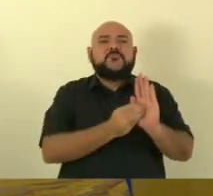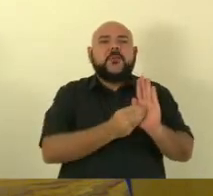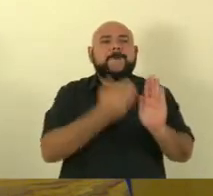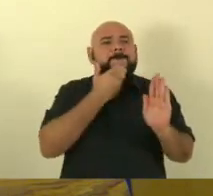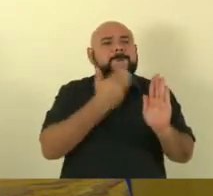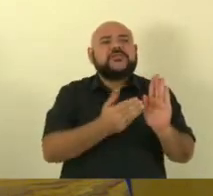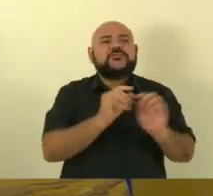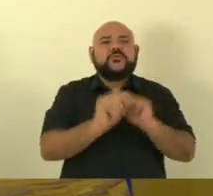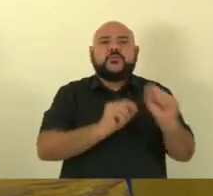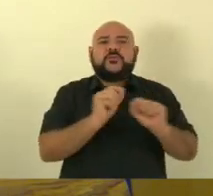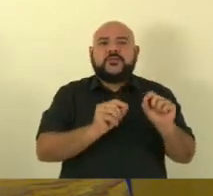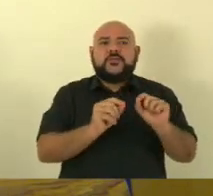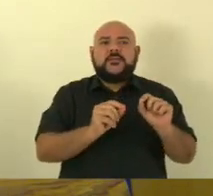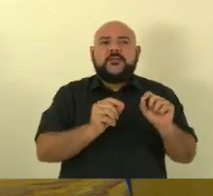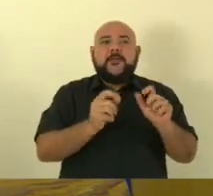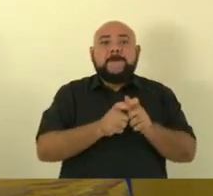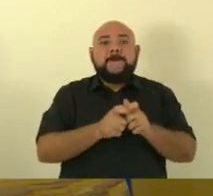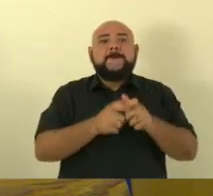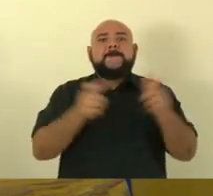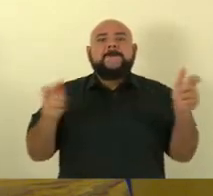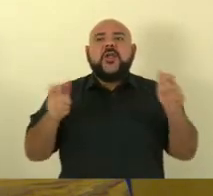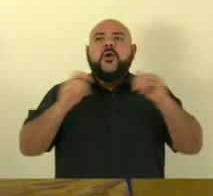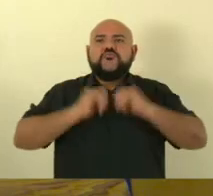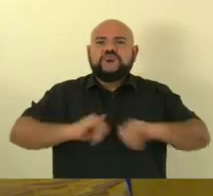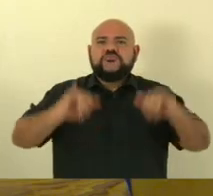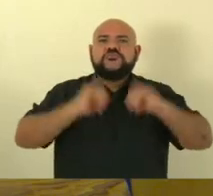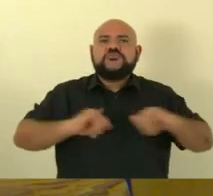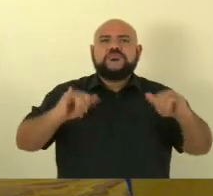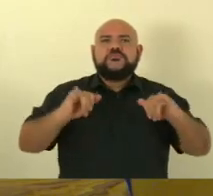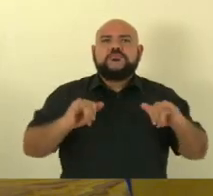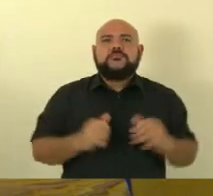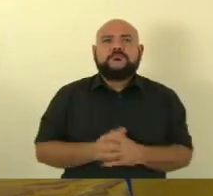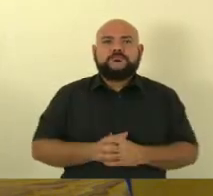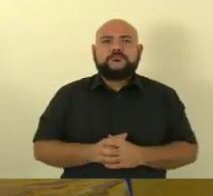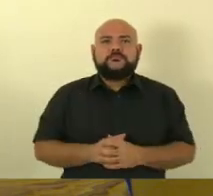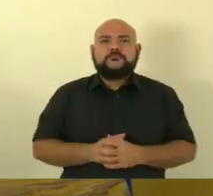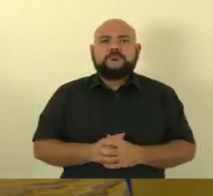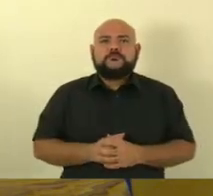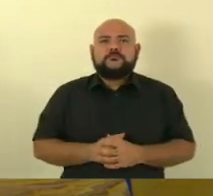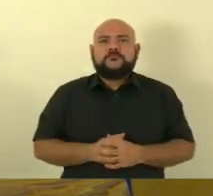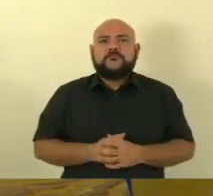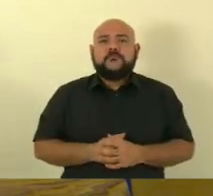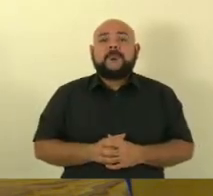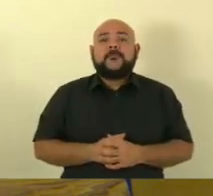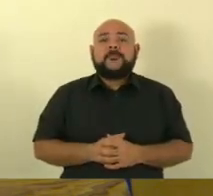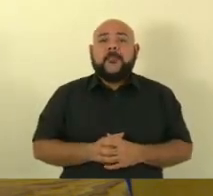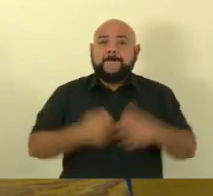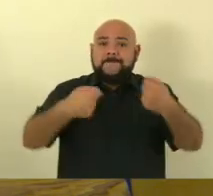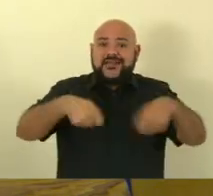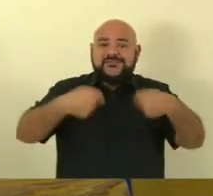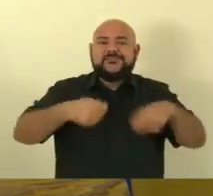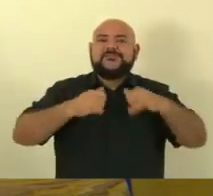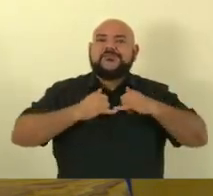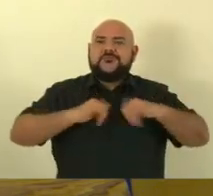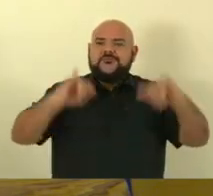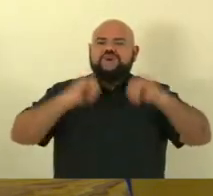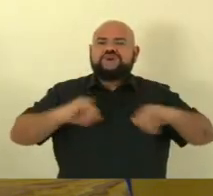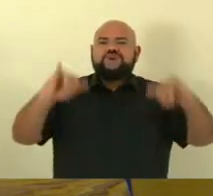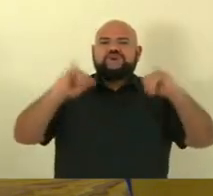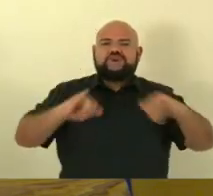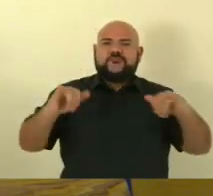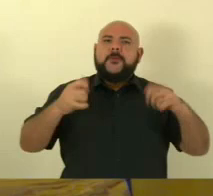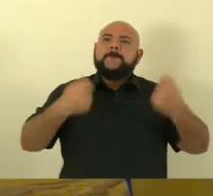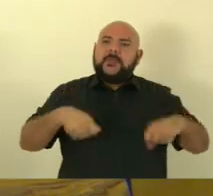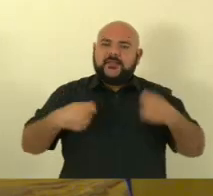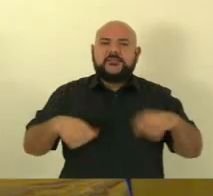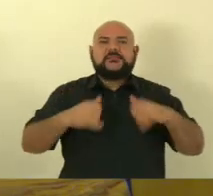Baez maior publicidade maior não publicidade que hoje não tem nos gastos